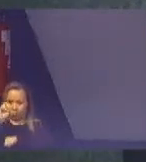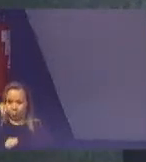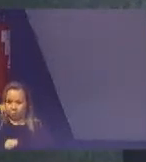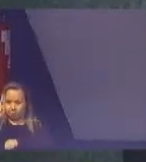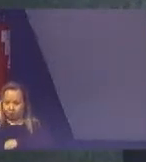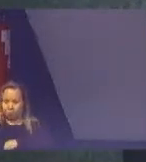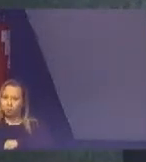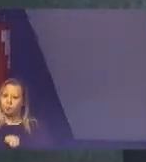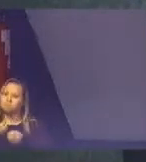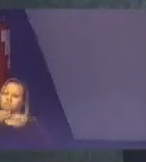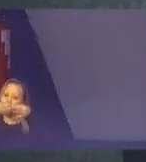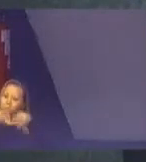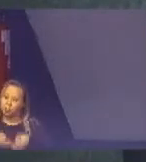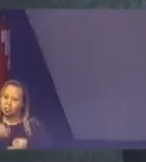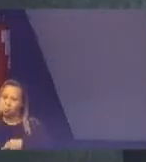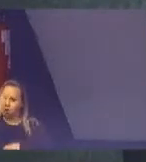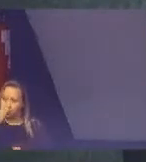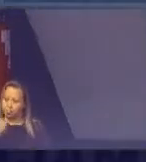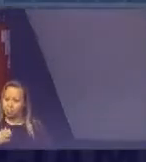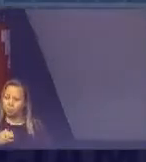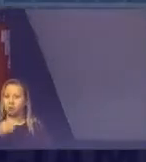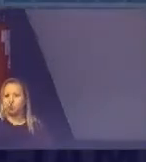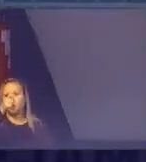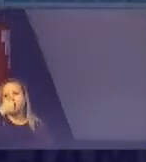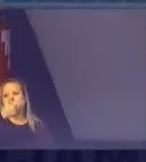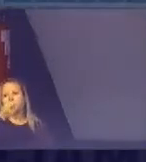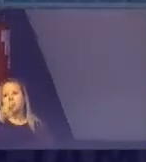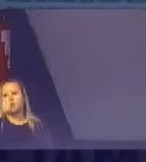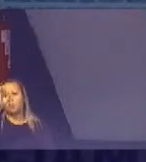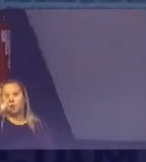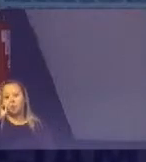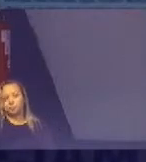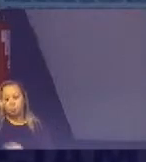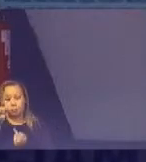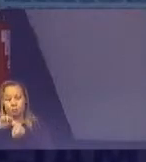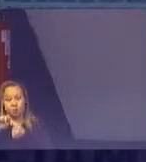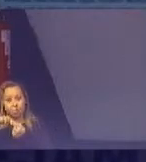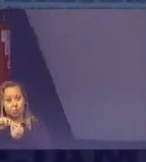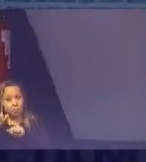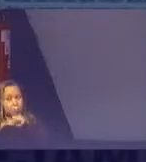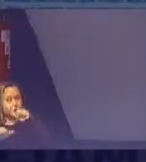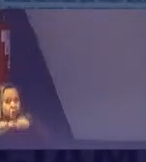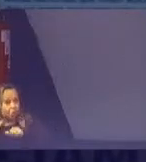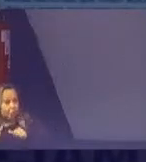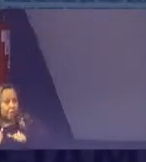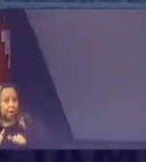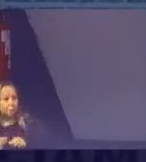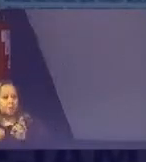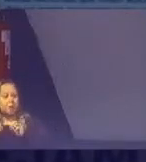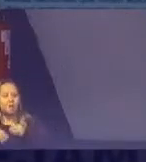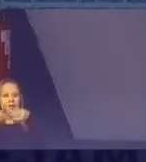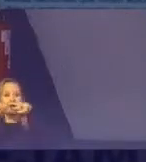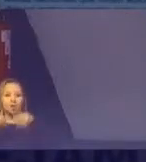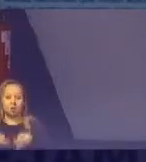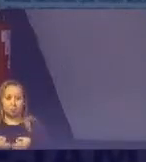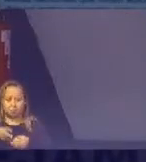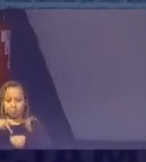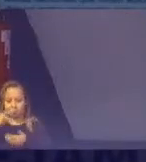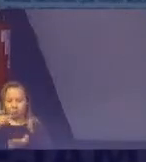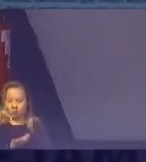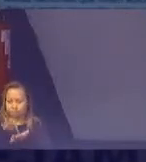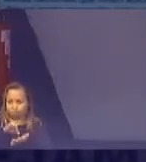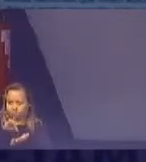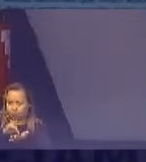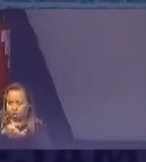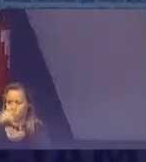Brasil 39 Cerca de 20% Metas que foram alteradas Para adequar-se A realidade brasileira 128